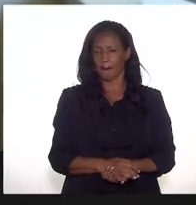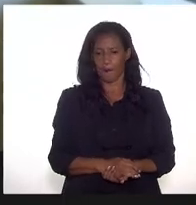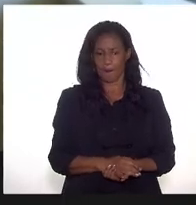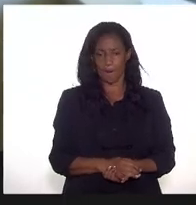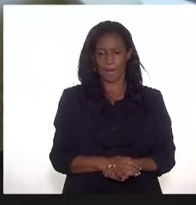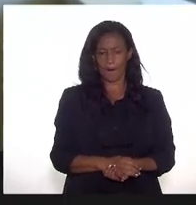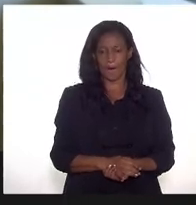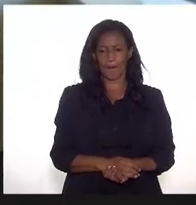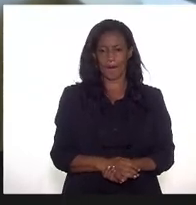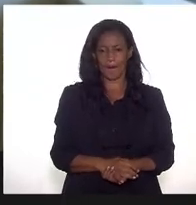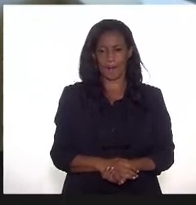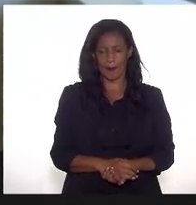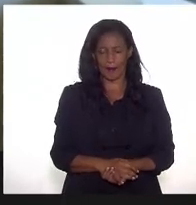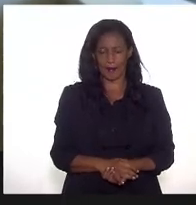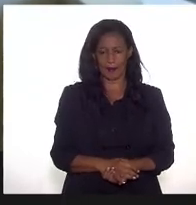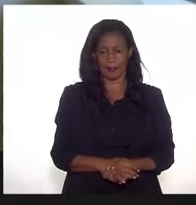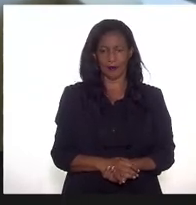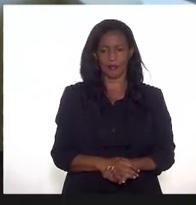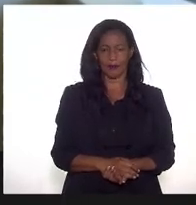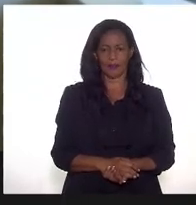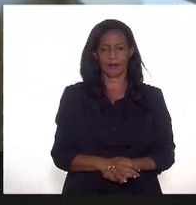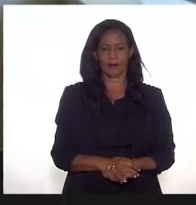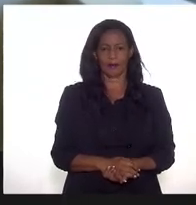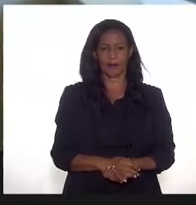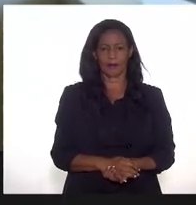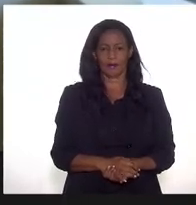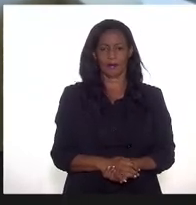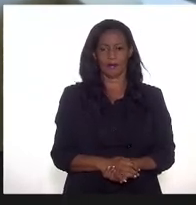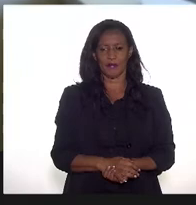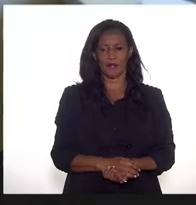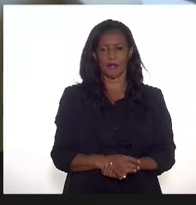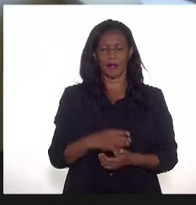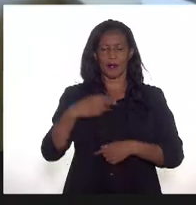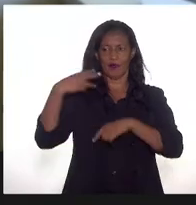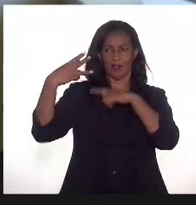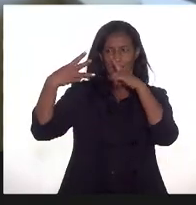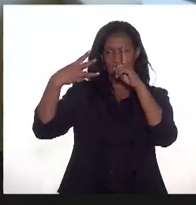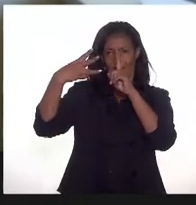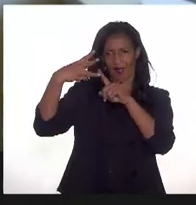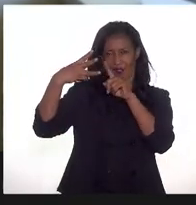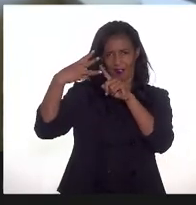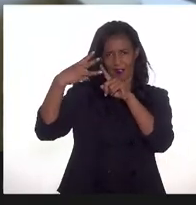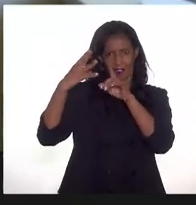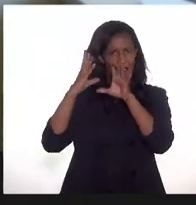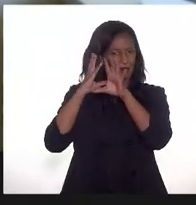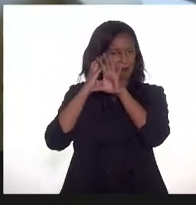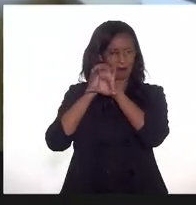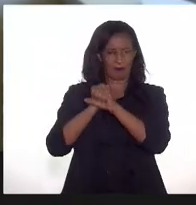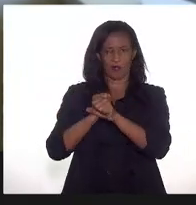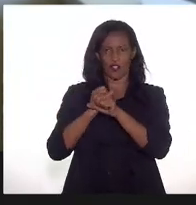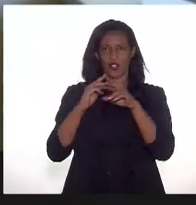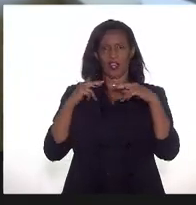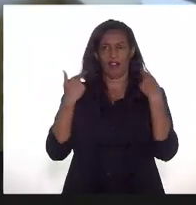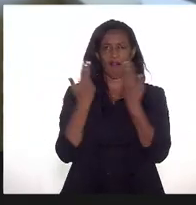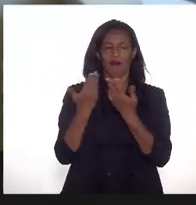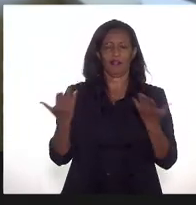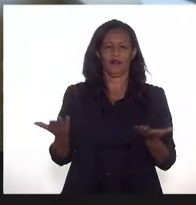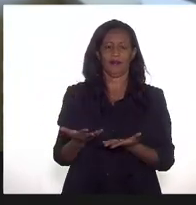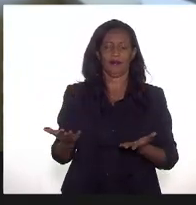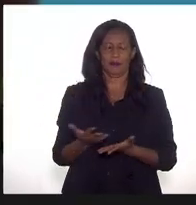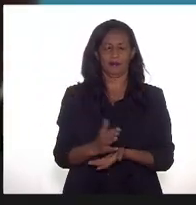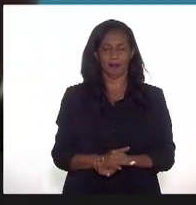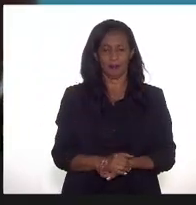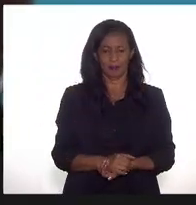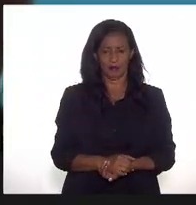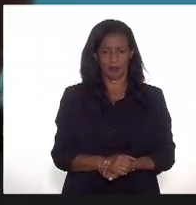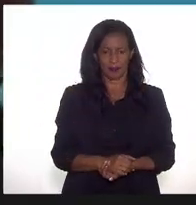IBP. Doutora Magda Chambriá será a terceira para fechar essa série. Bom dia,